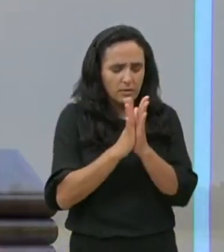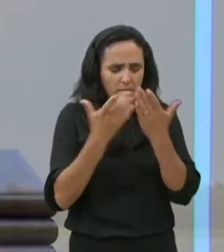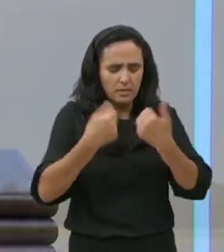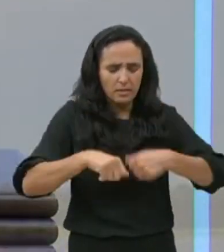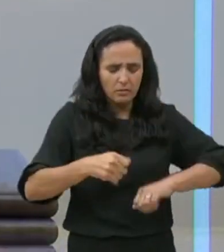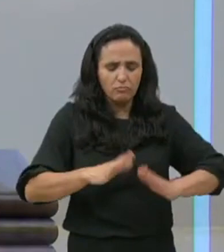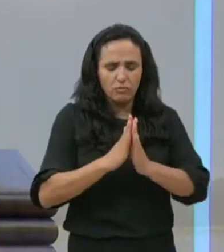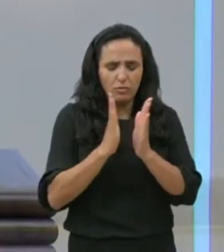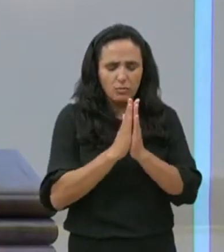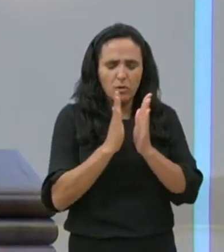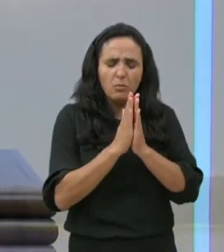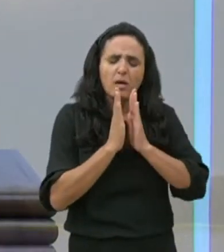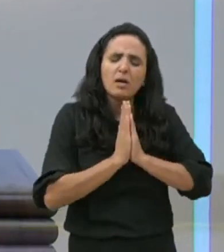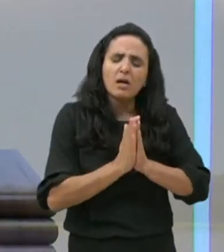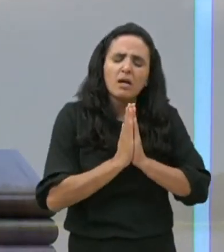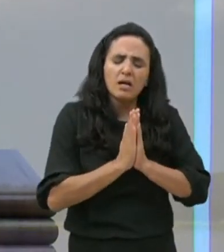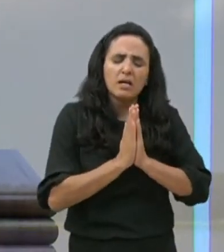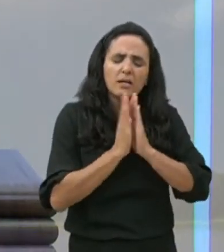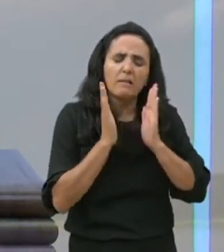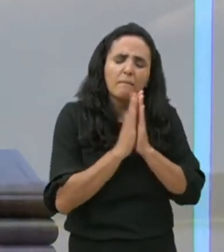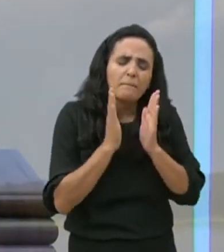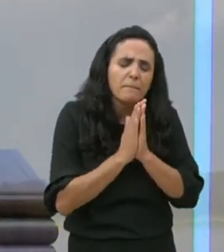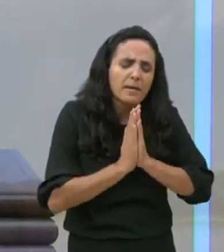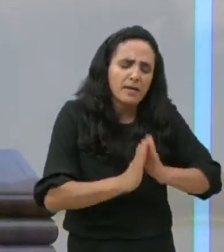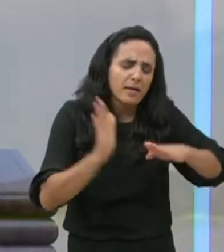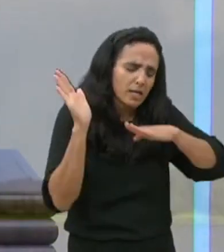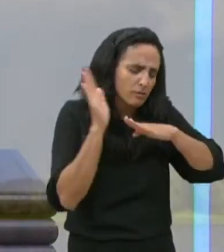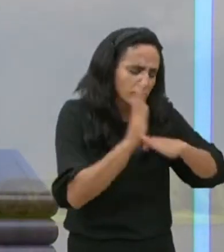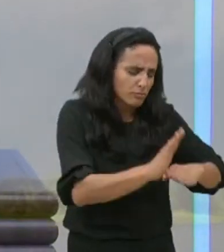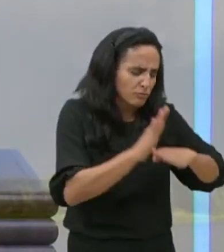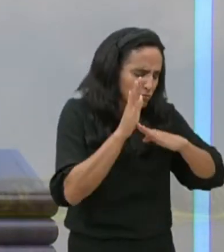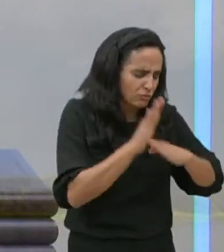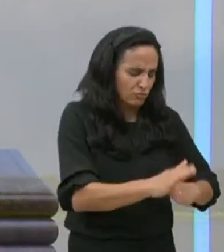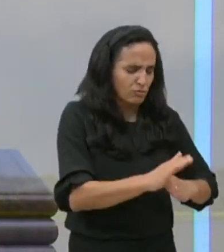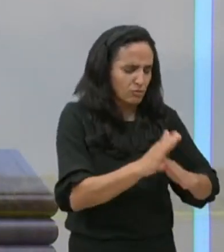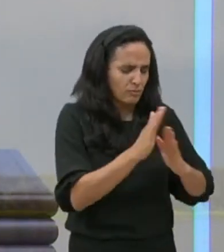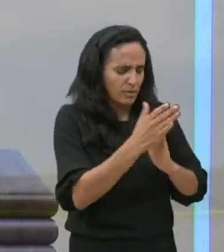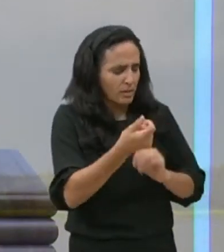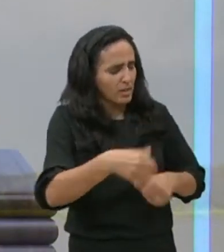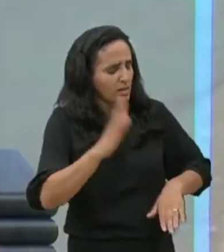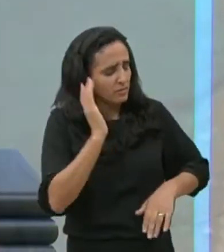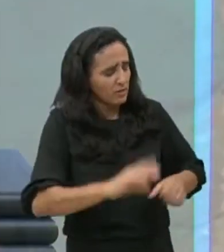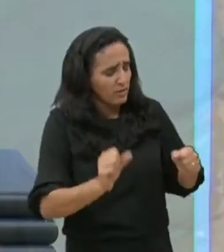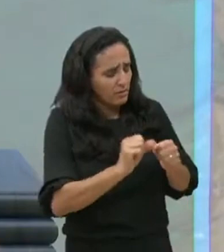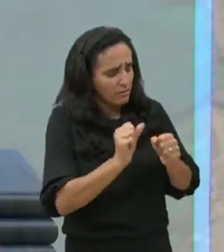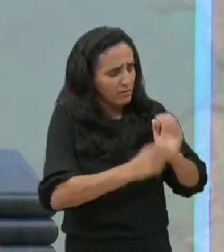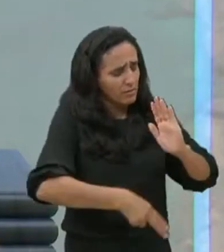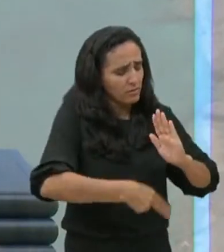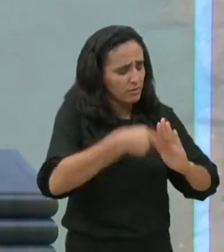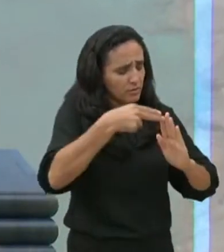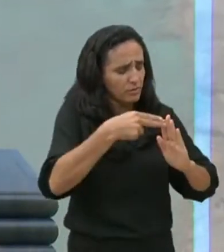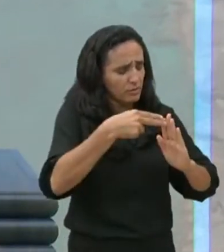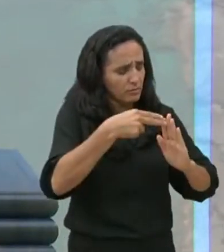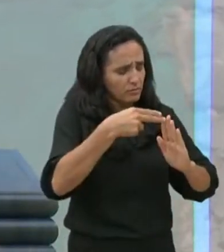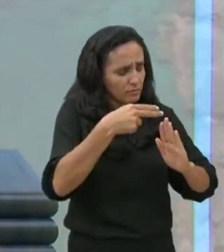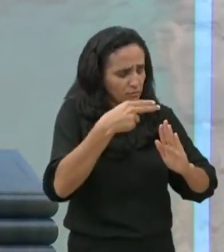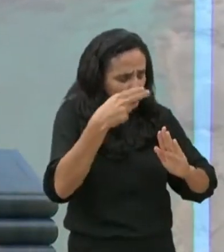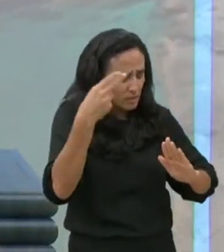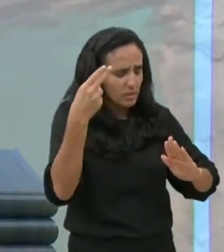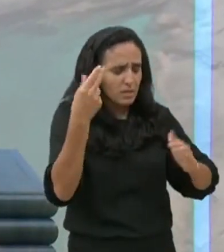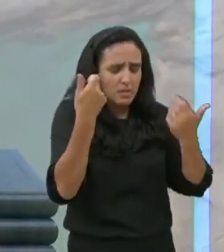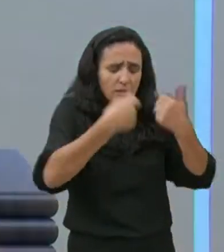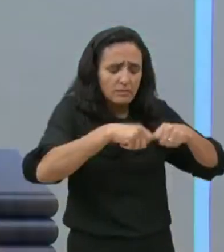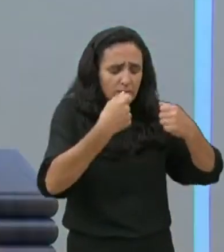apareceu o Senhor o fígado, já foi feito o transplante, ó Deus, Tu ajudaste na cirurgia,